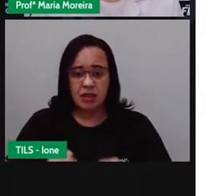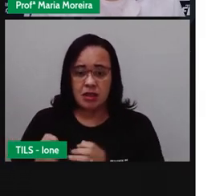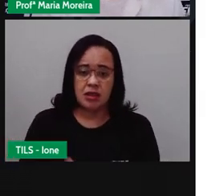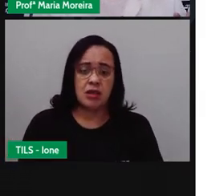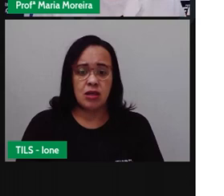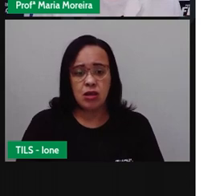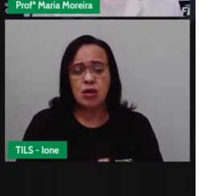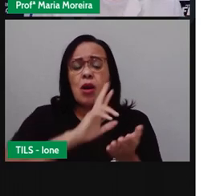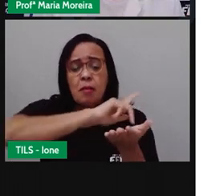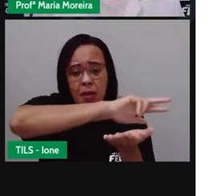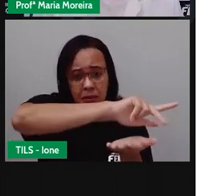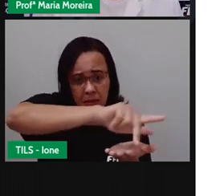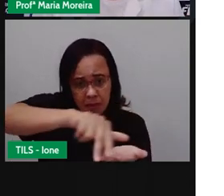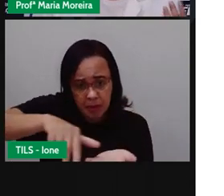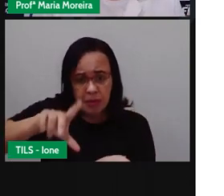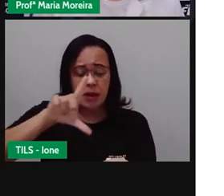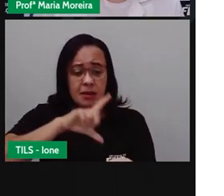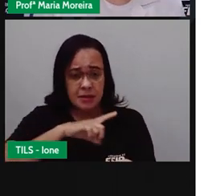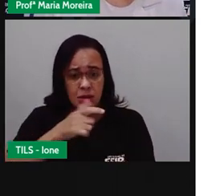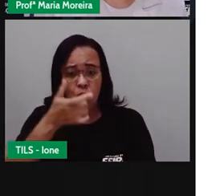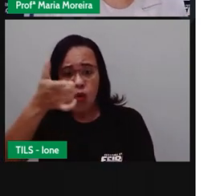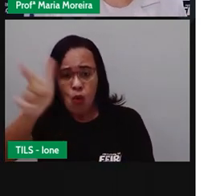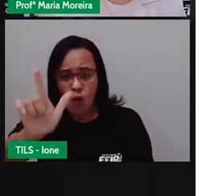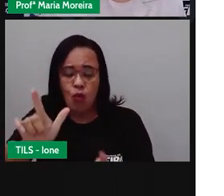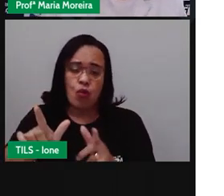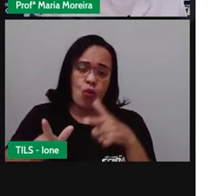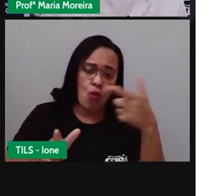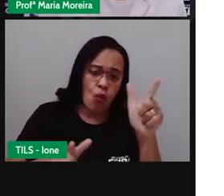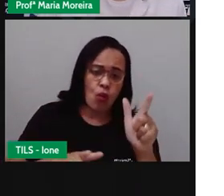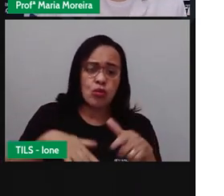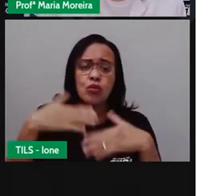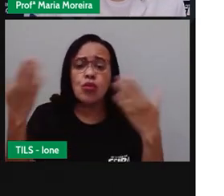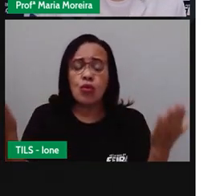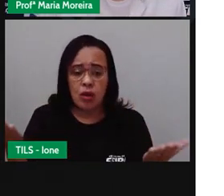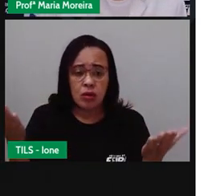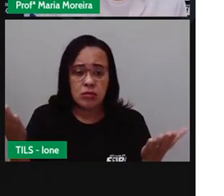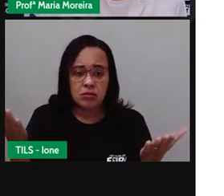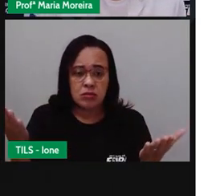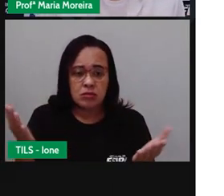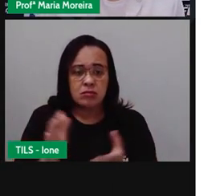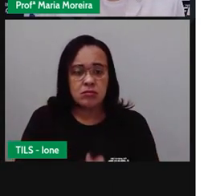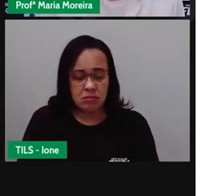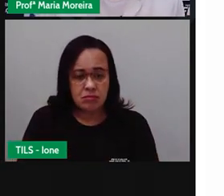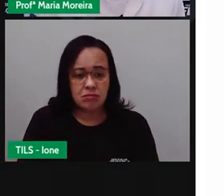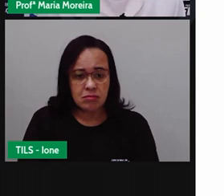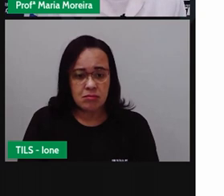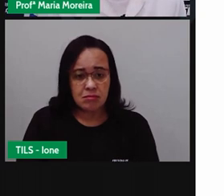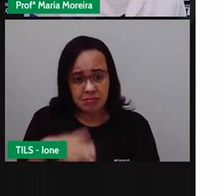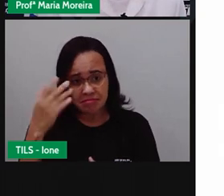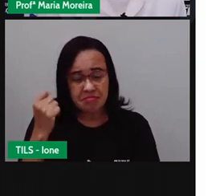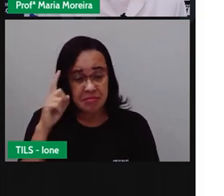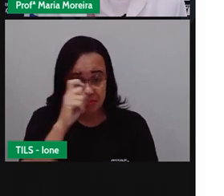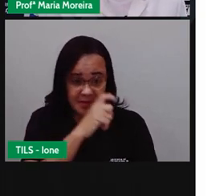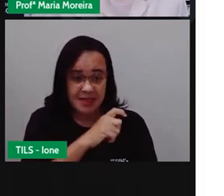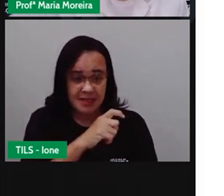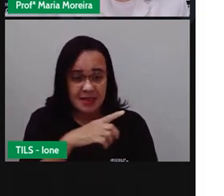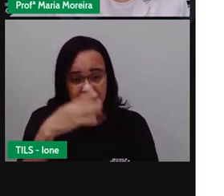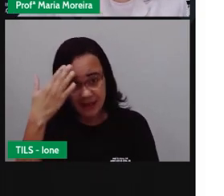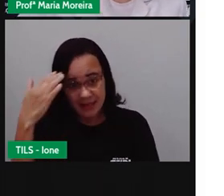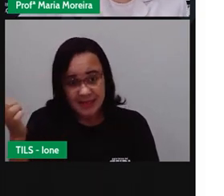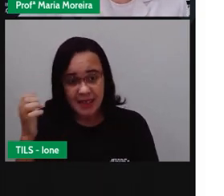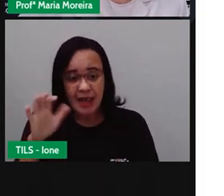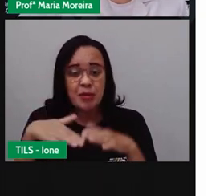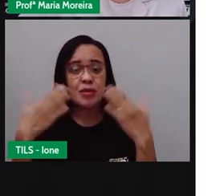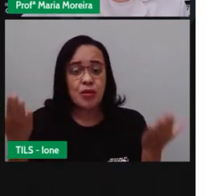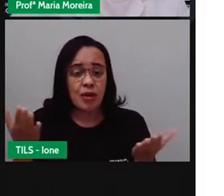outros. Quais seriam os outros transportes aquáticos? E aí, ficou um pouquinho mais difícil, né? Você sabe